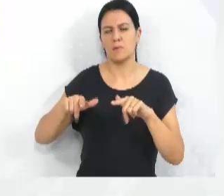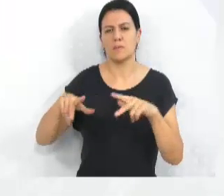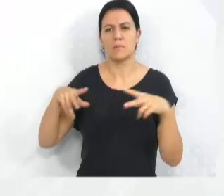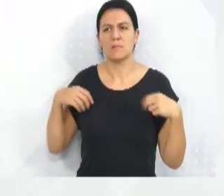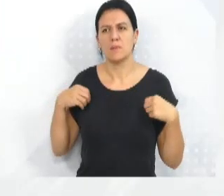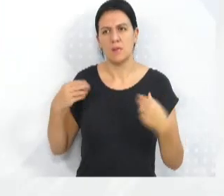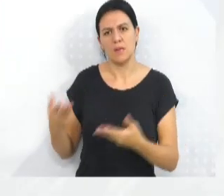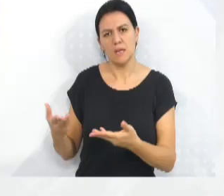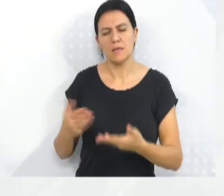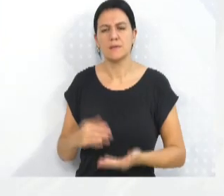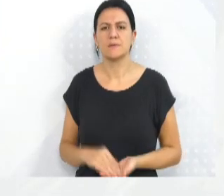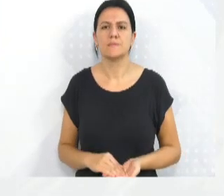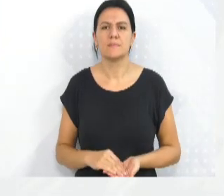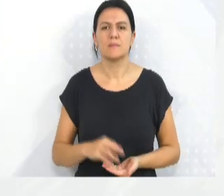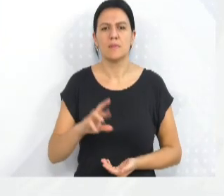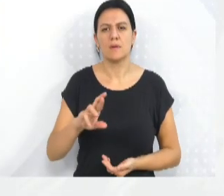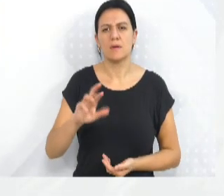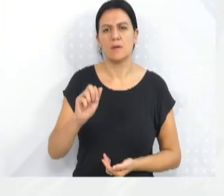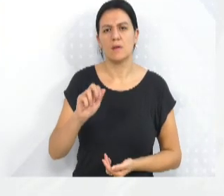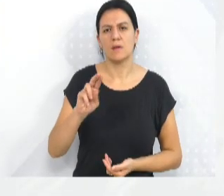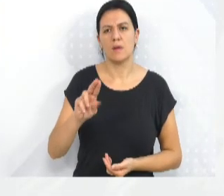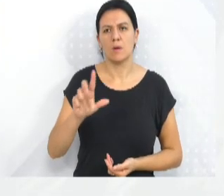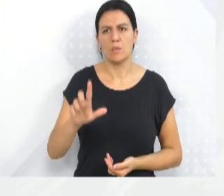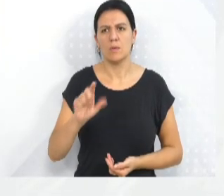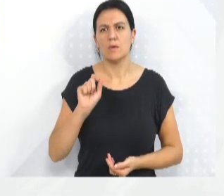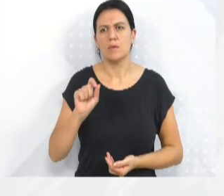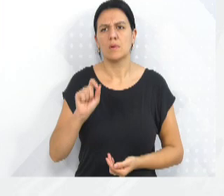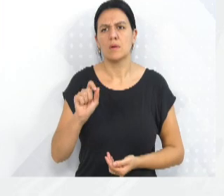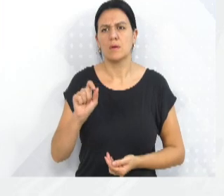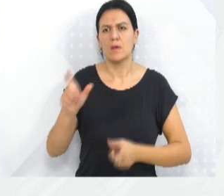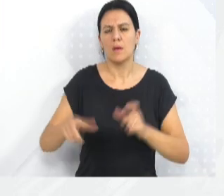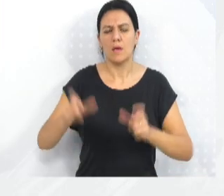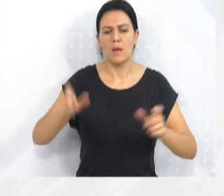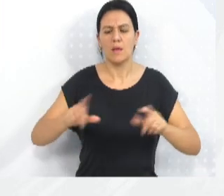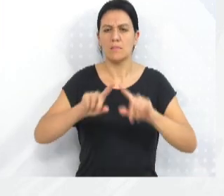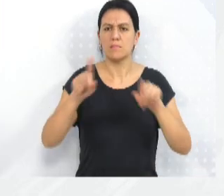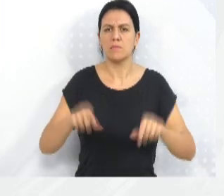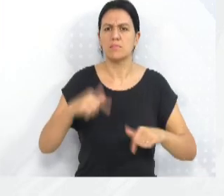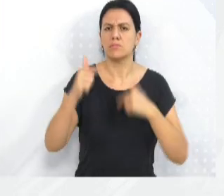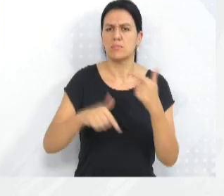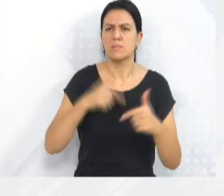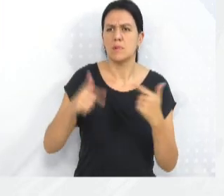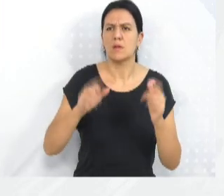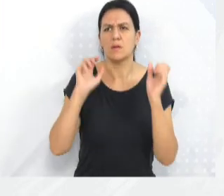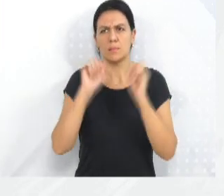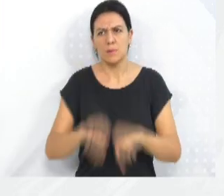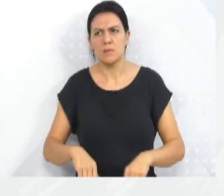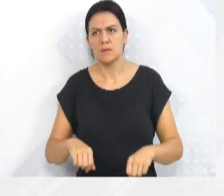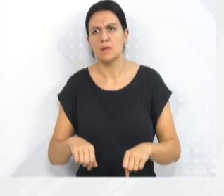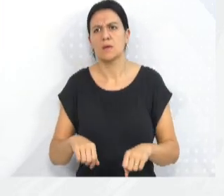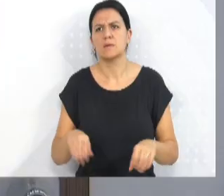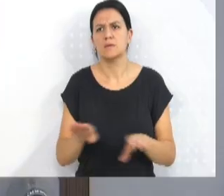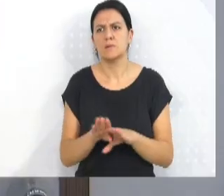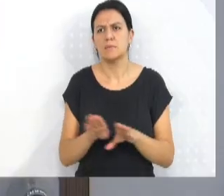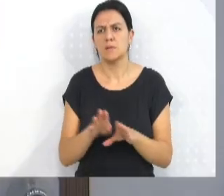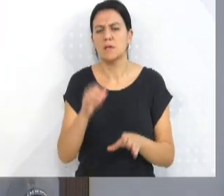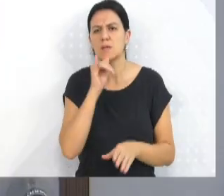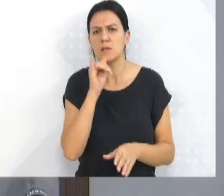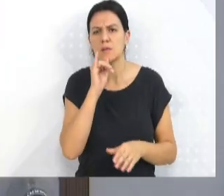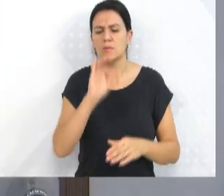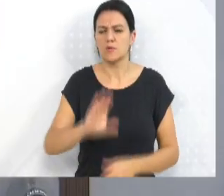Clemente, ela é conferida a trabalhadores que, pelas suas capacidades de iniciativas, pelos seus exemplos de